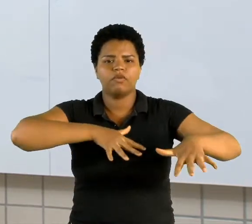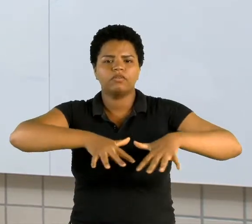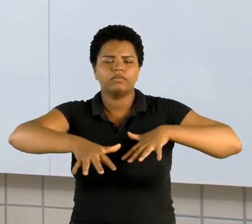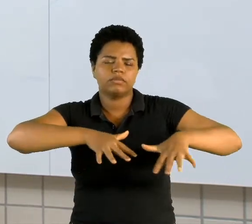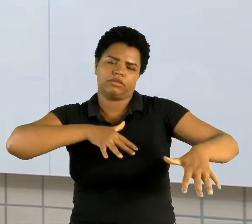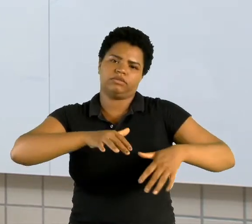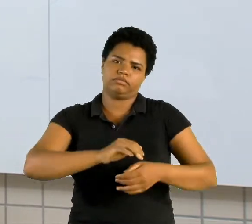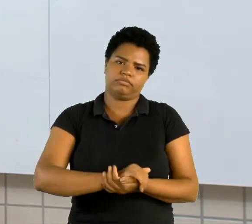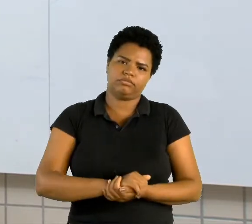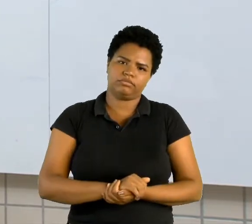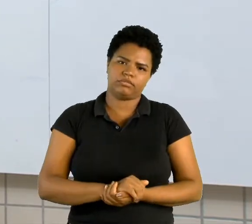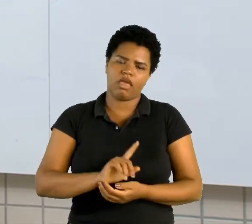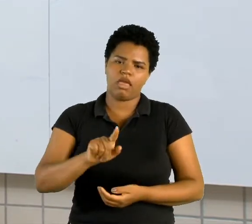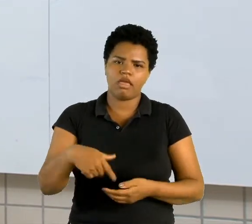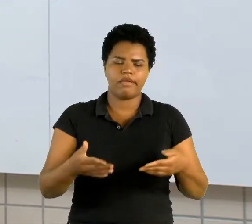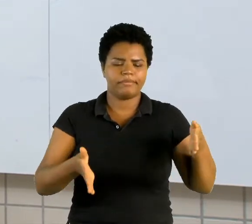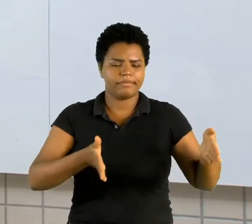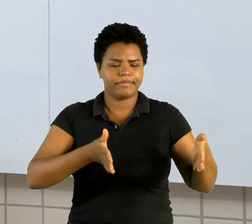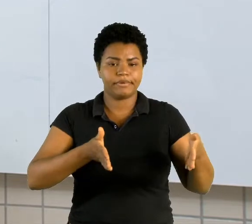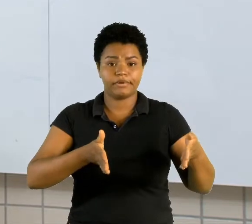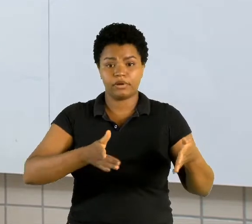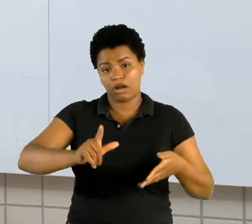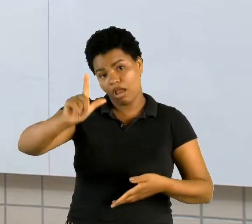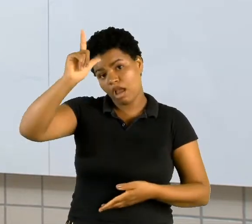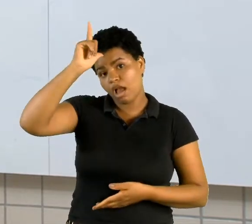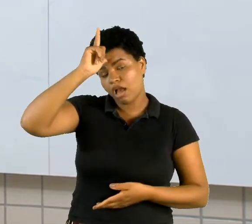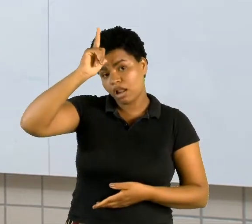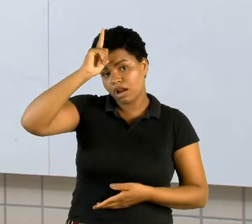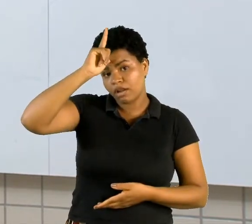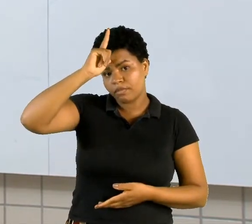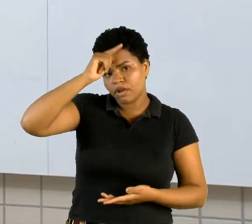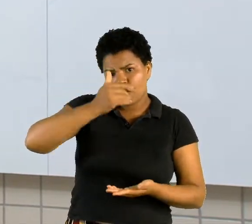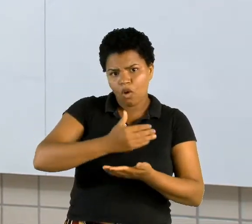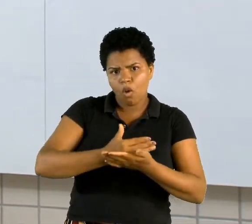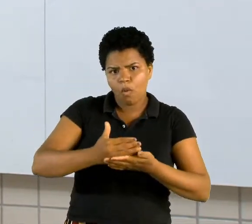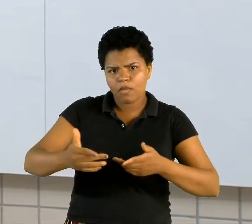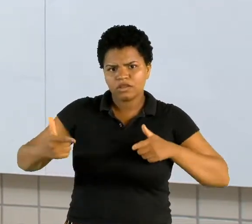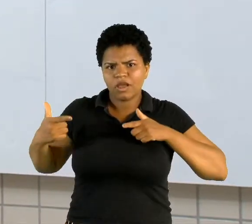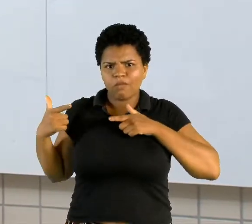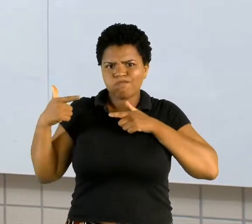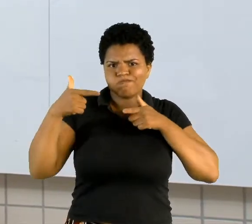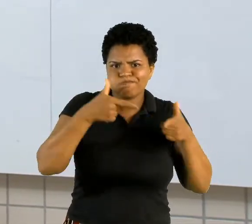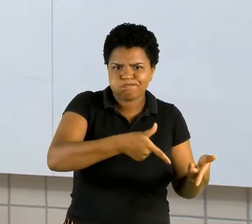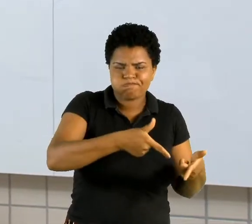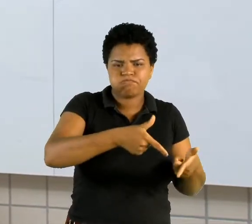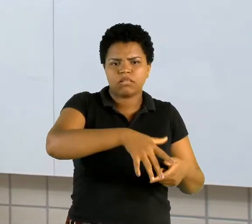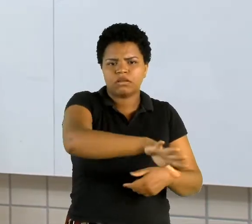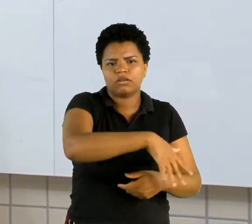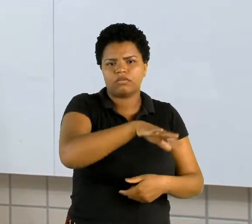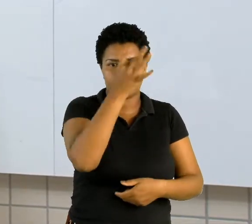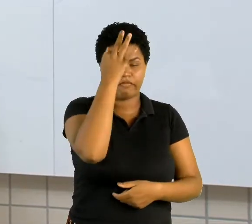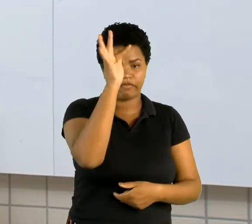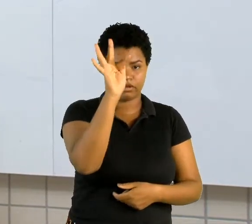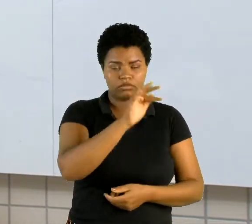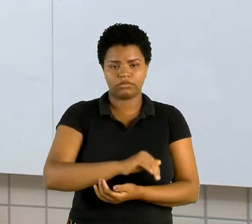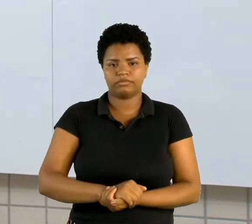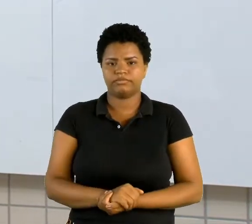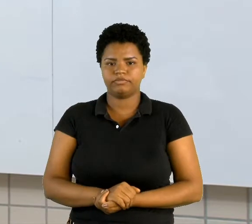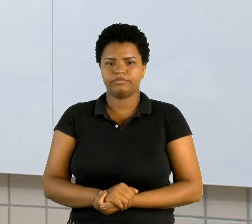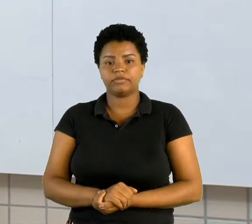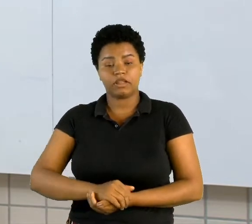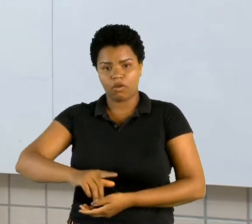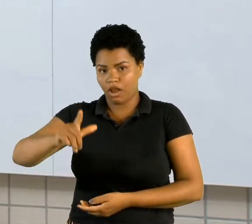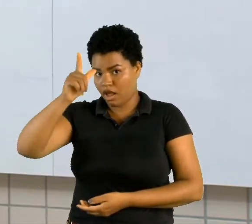que é aquele período em que a Alemanha começa a atacar o território da França. Então, a Alemanha envia